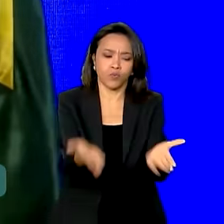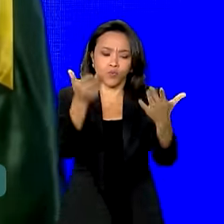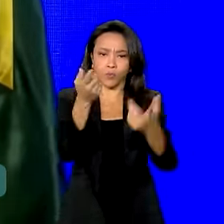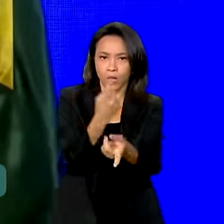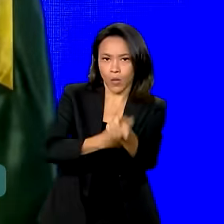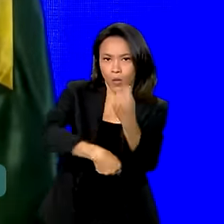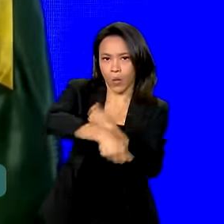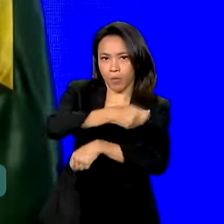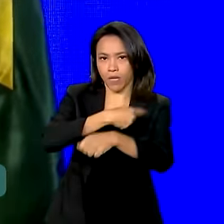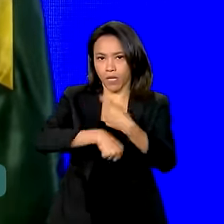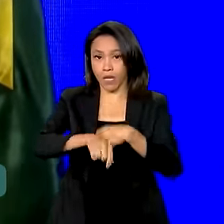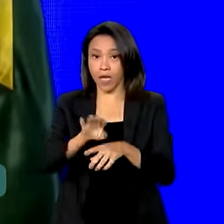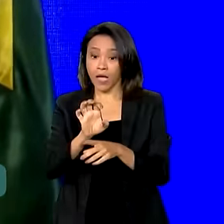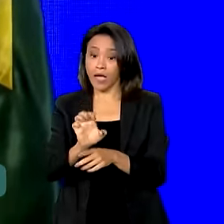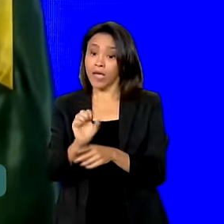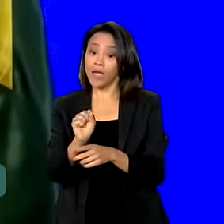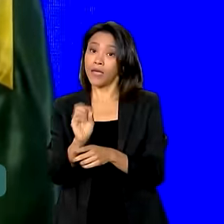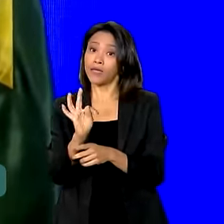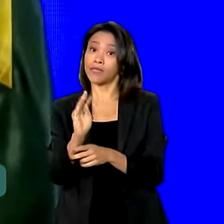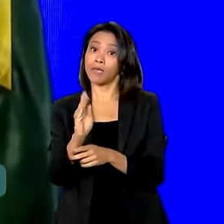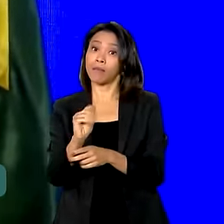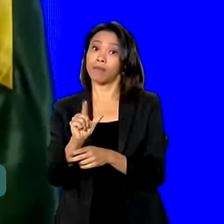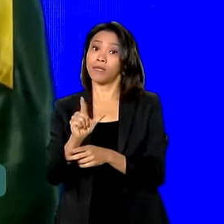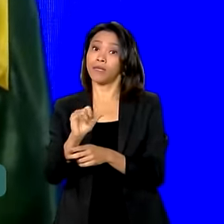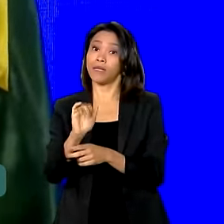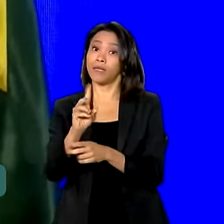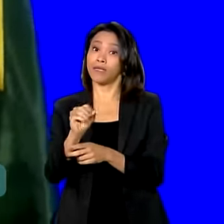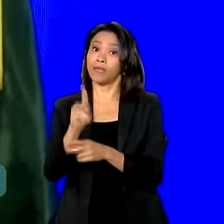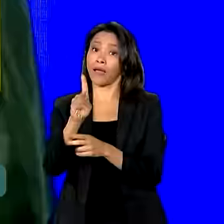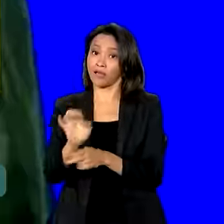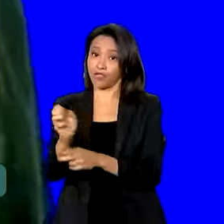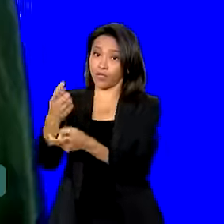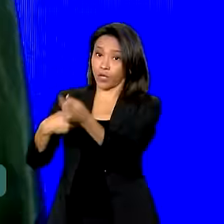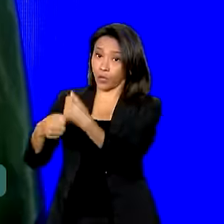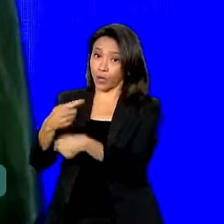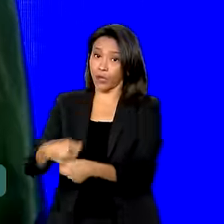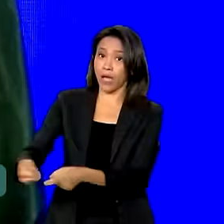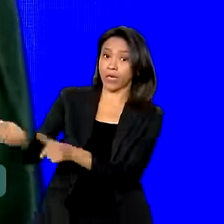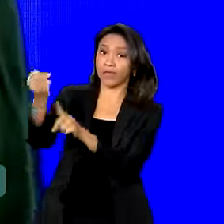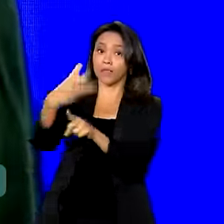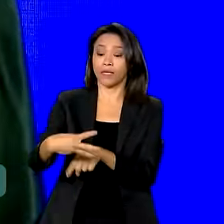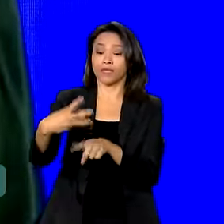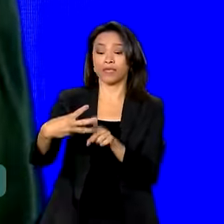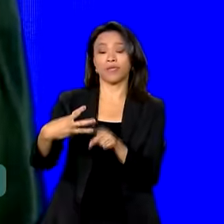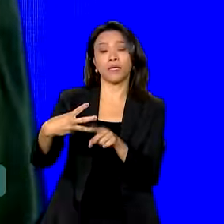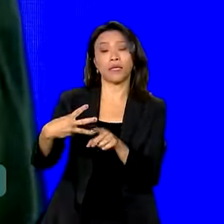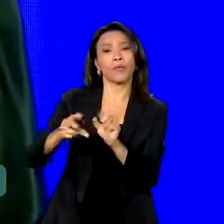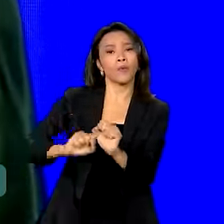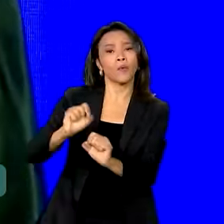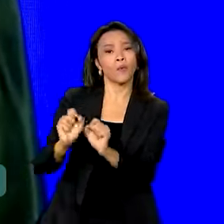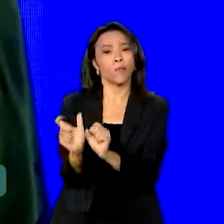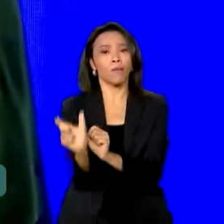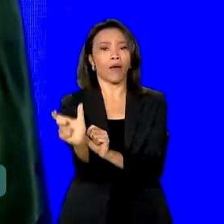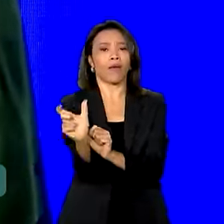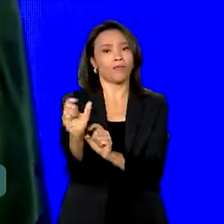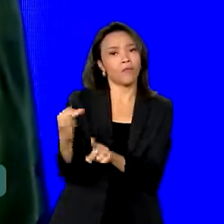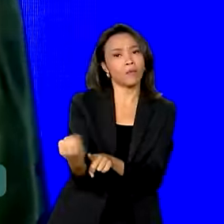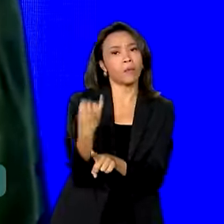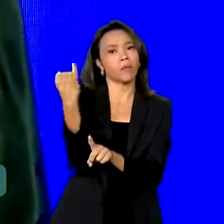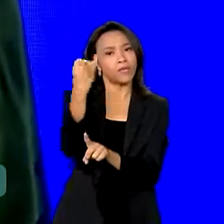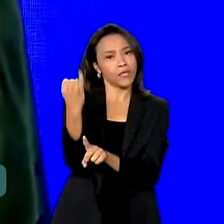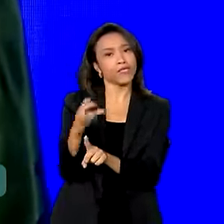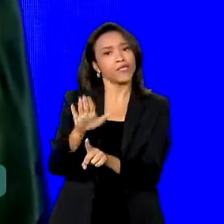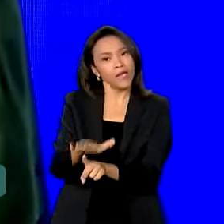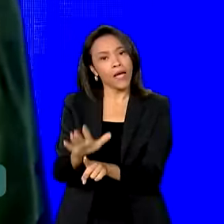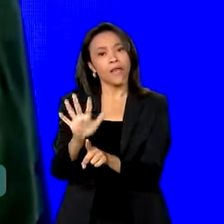preciso estabilidade na economia. A terceira palavra mágica é importante a gente ter estabilidade